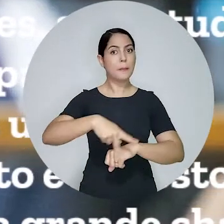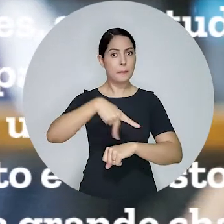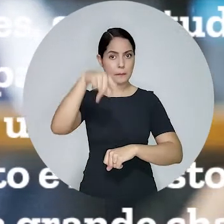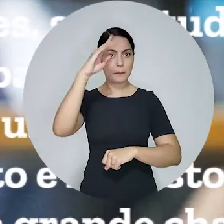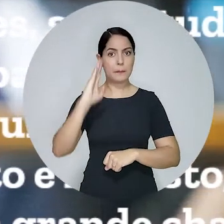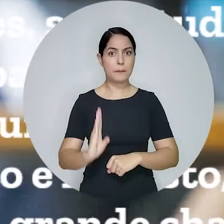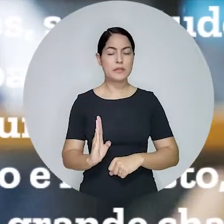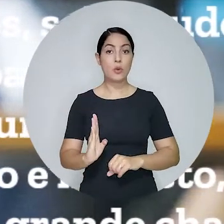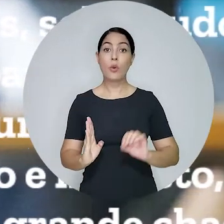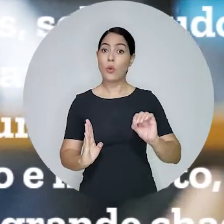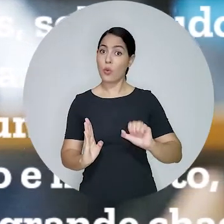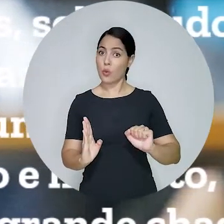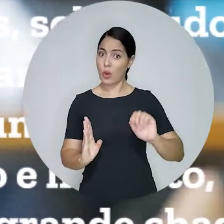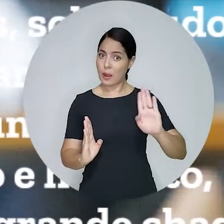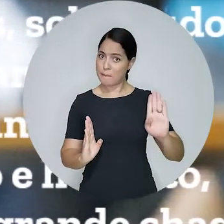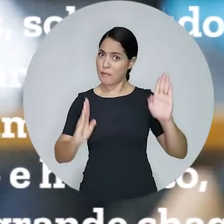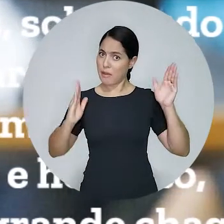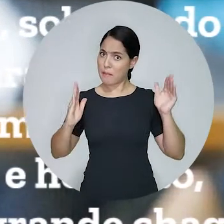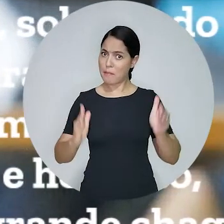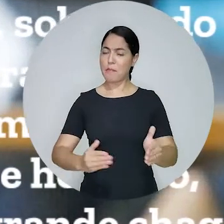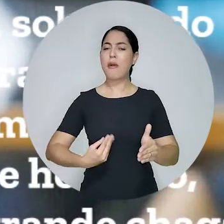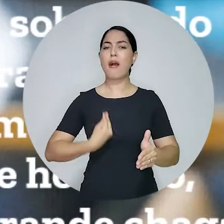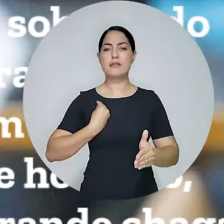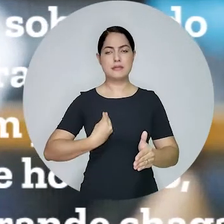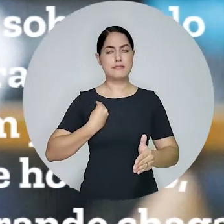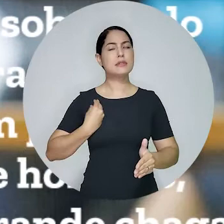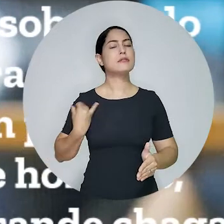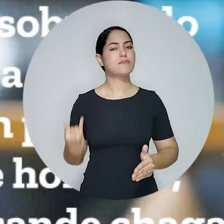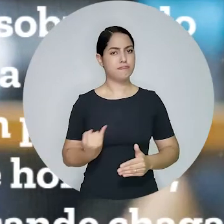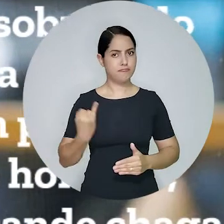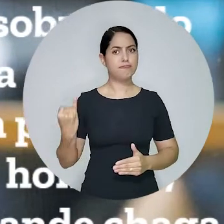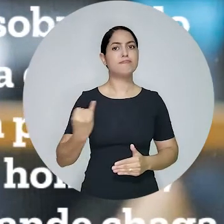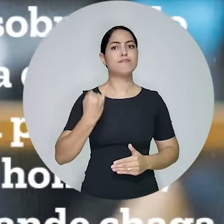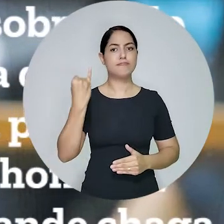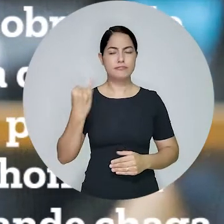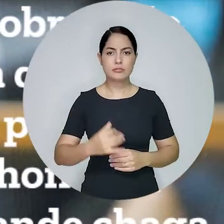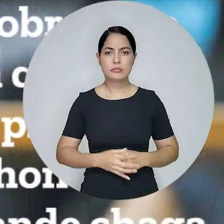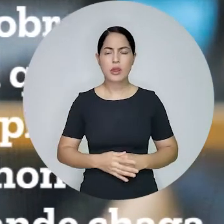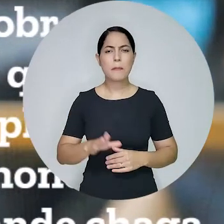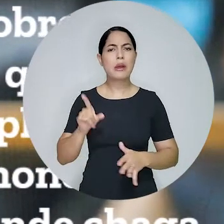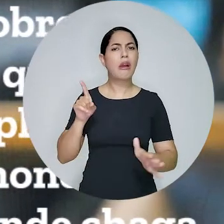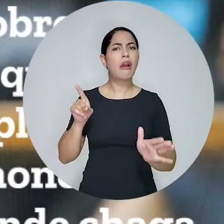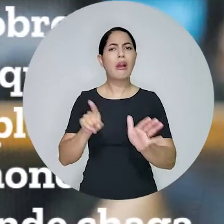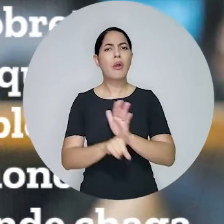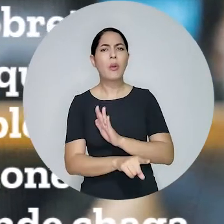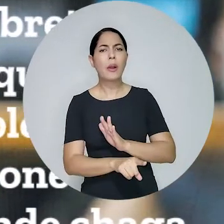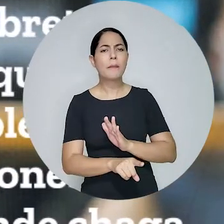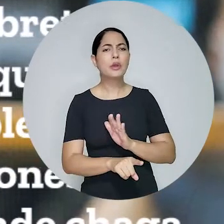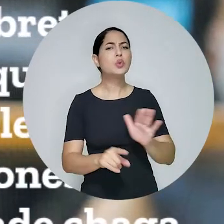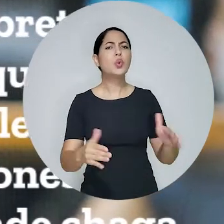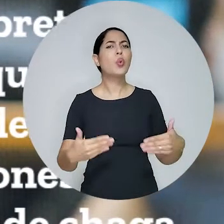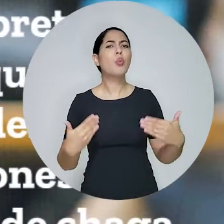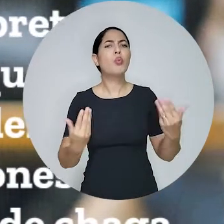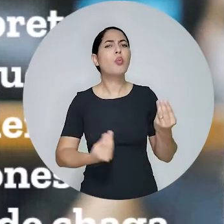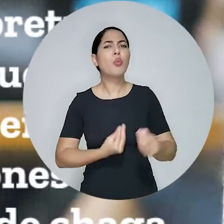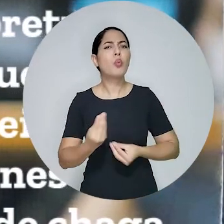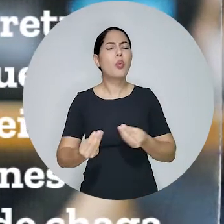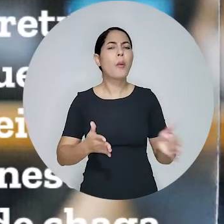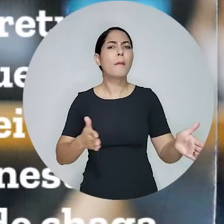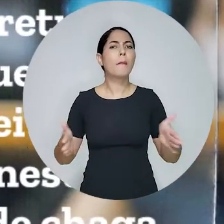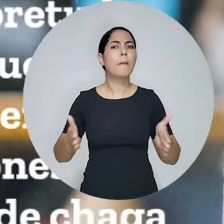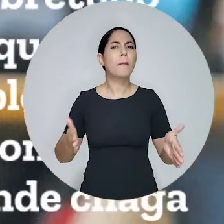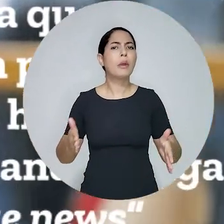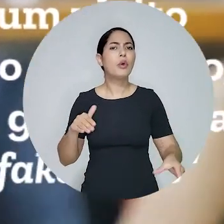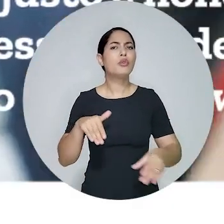participação da OAB se apresenta fundamental neste momento. Um dos questionamentos foi acerca das eleições deste ano, e Simonetti